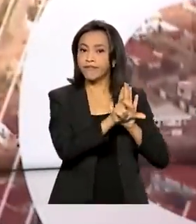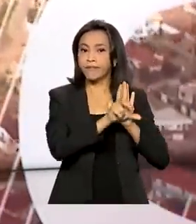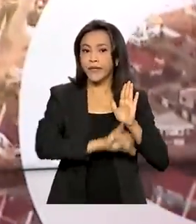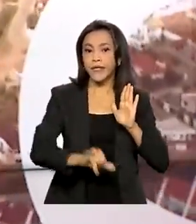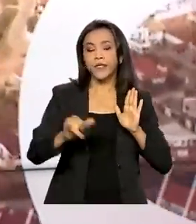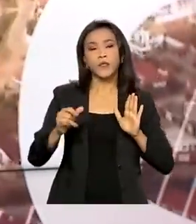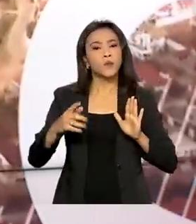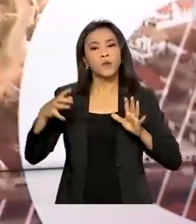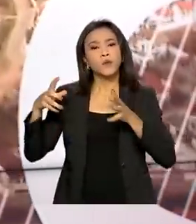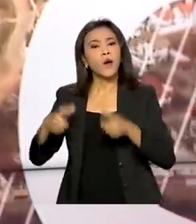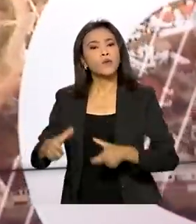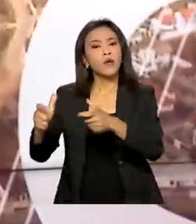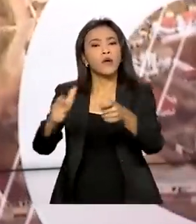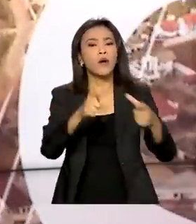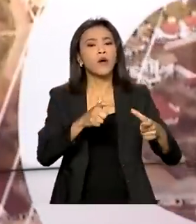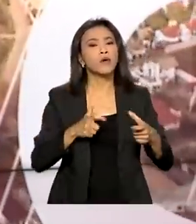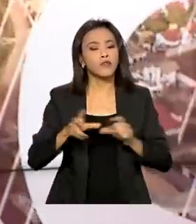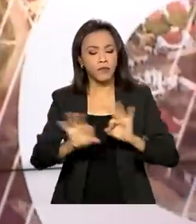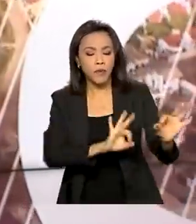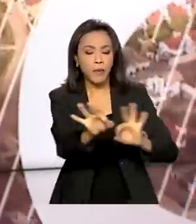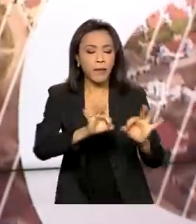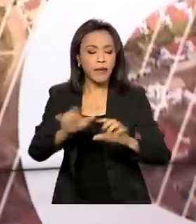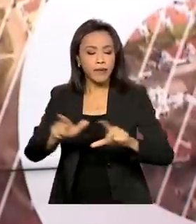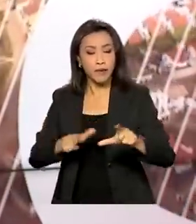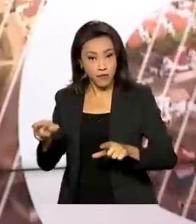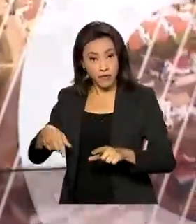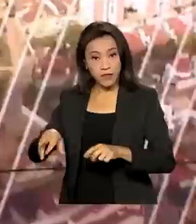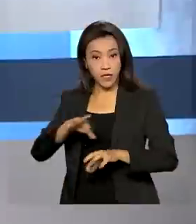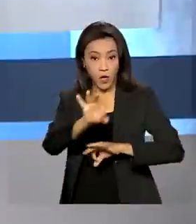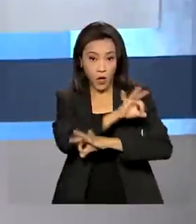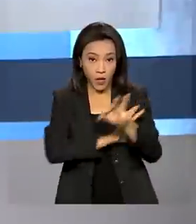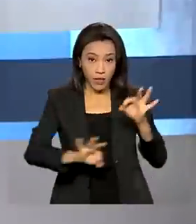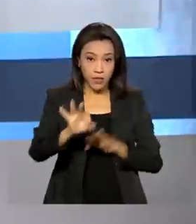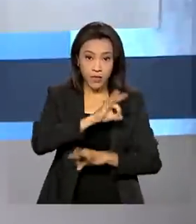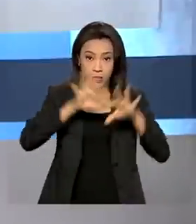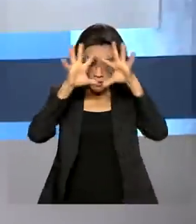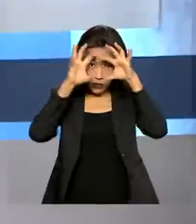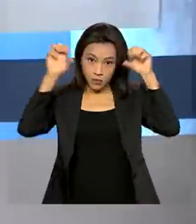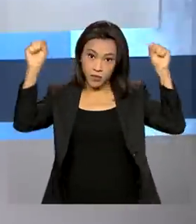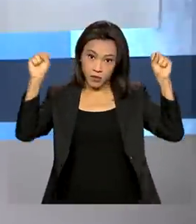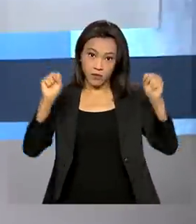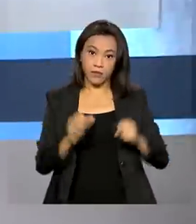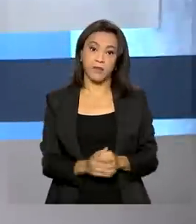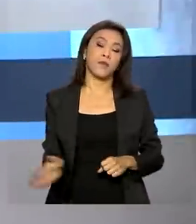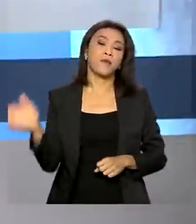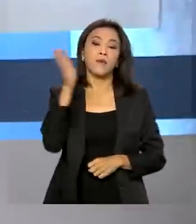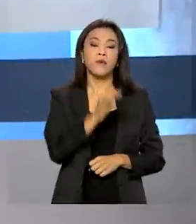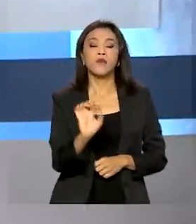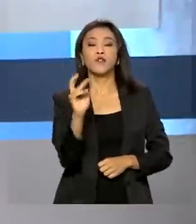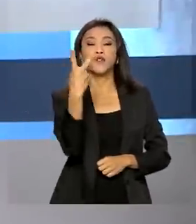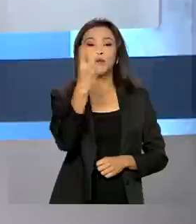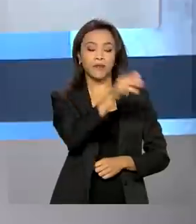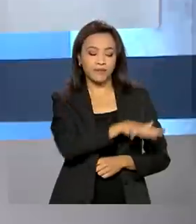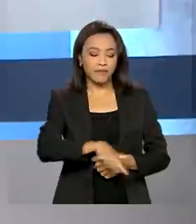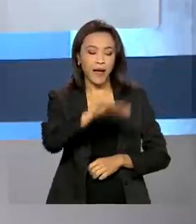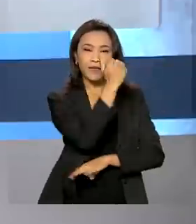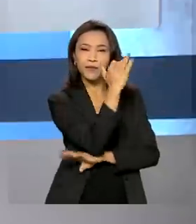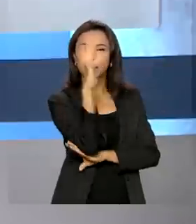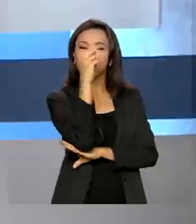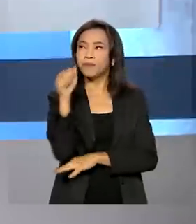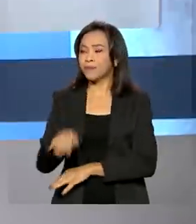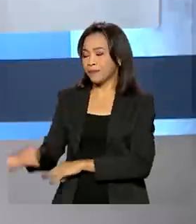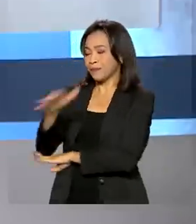atuação dos militares serão definidos pelo TSE. Dois parques estaduais da Serra Gaúcha vão receber